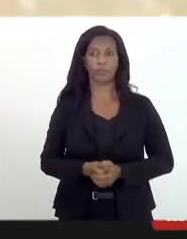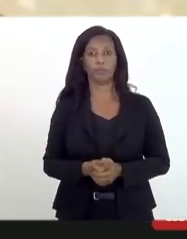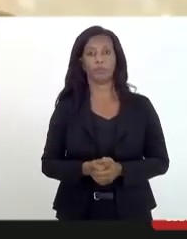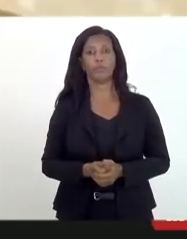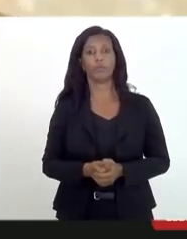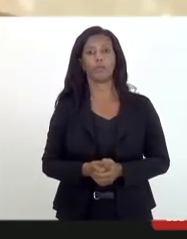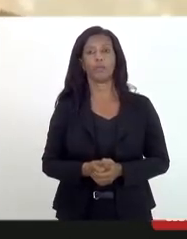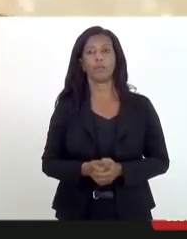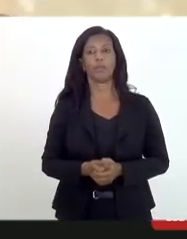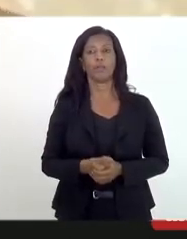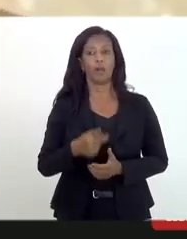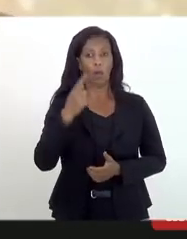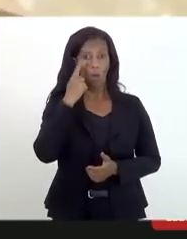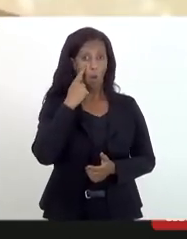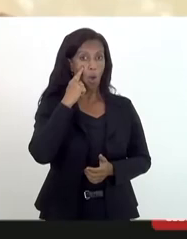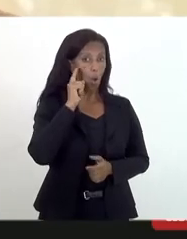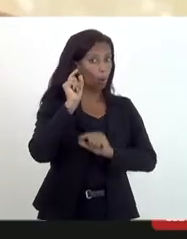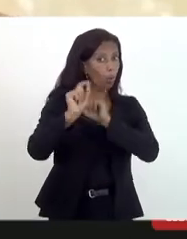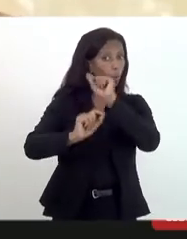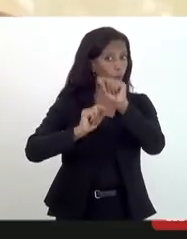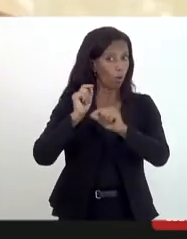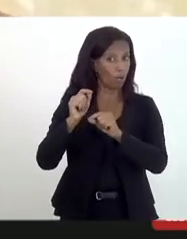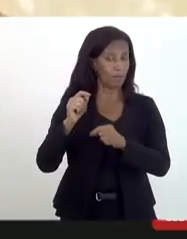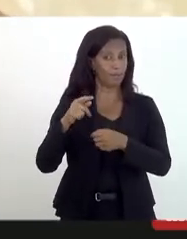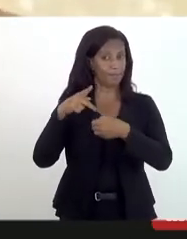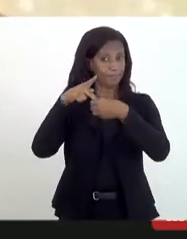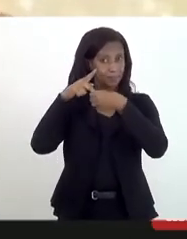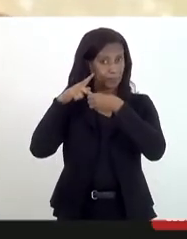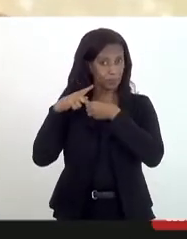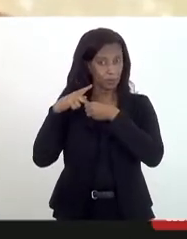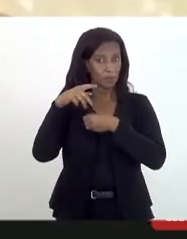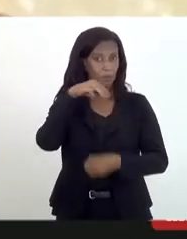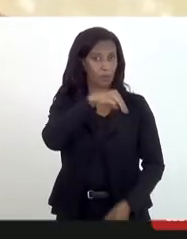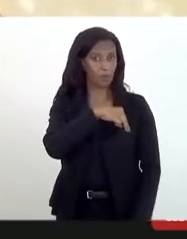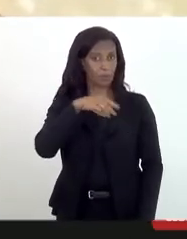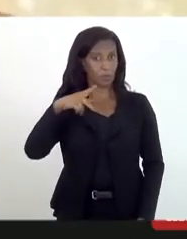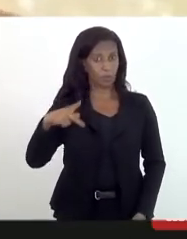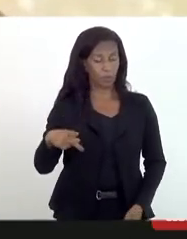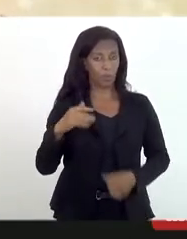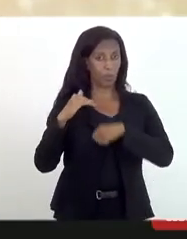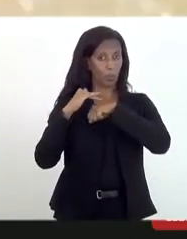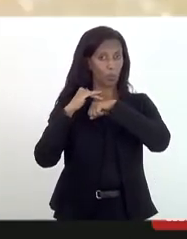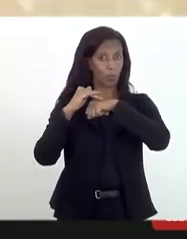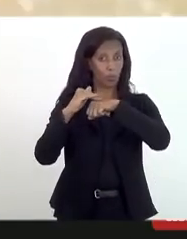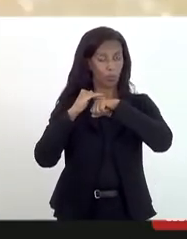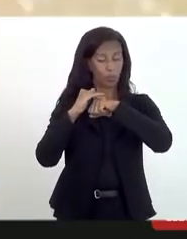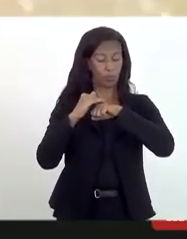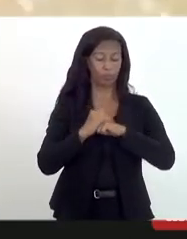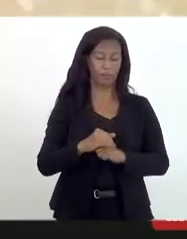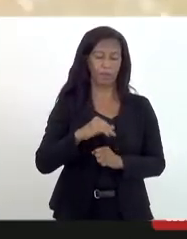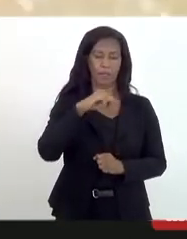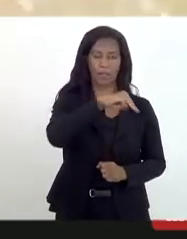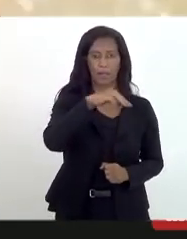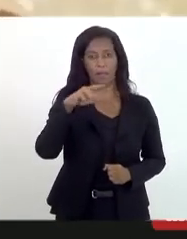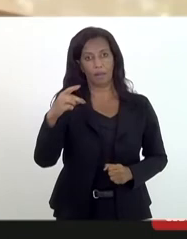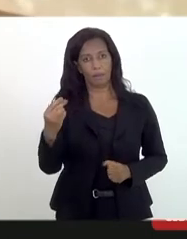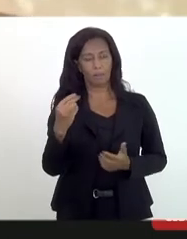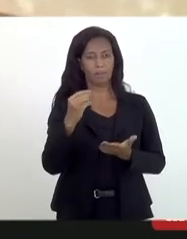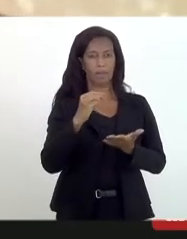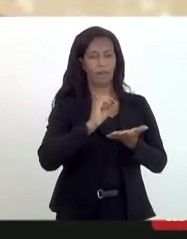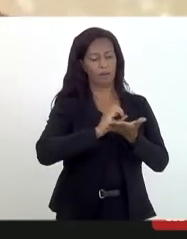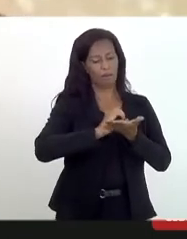doutor Mitropoulos, olha só, olha só, na conversa com a doutora Márcia, ele, o corpo provavelmente, encaminha a